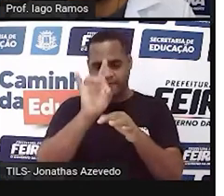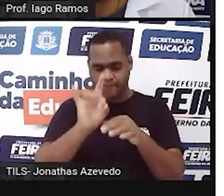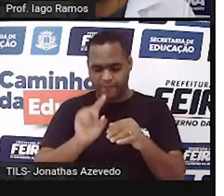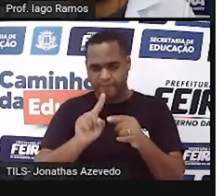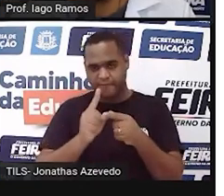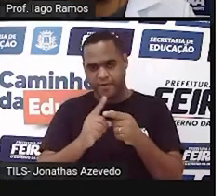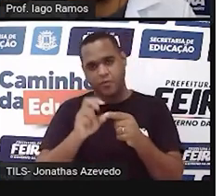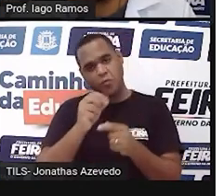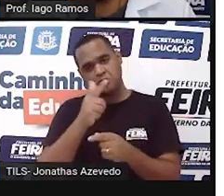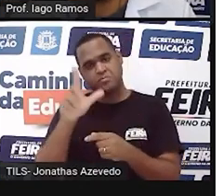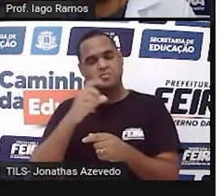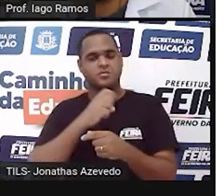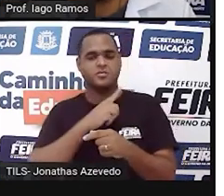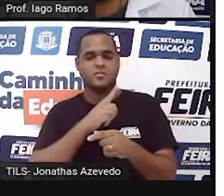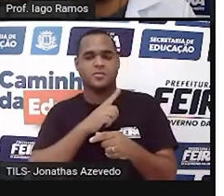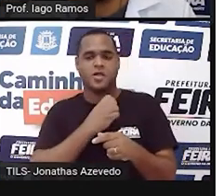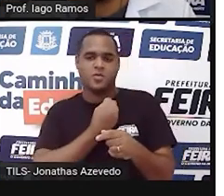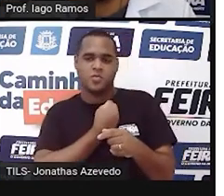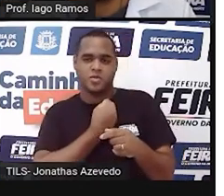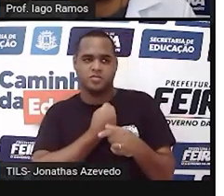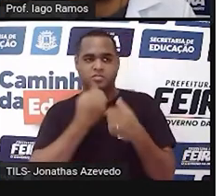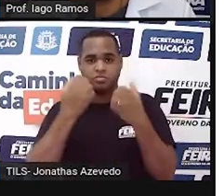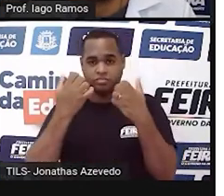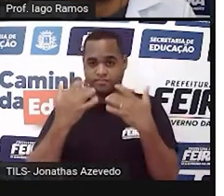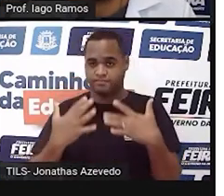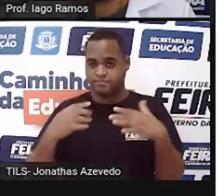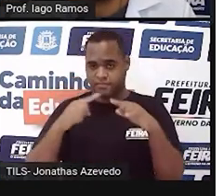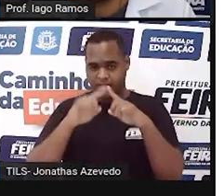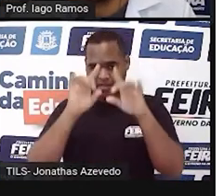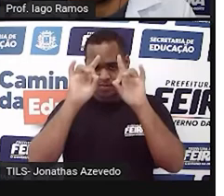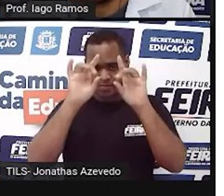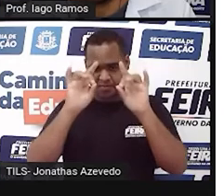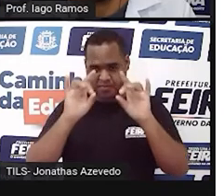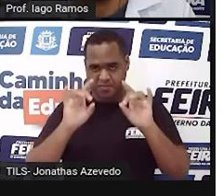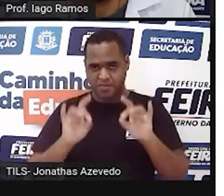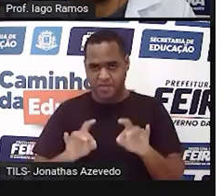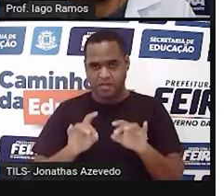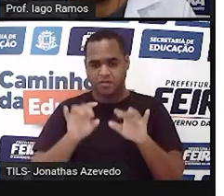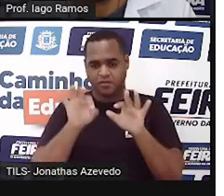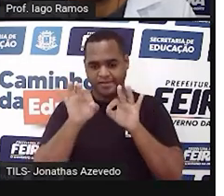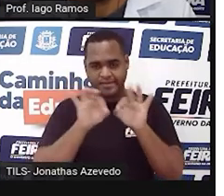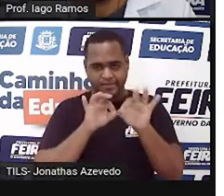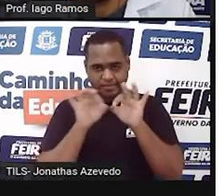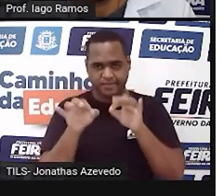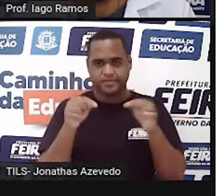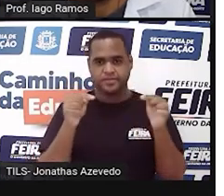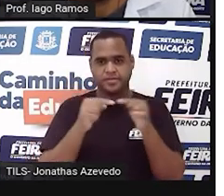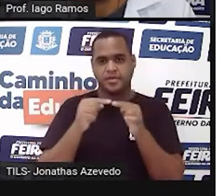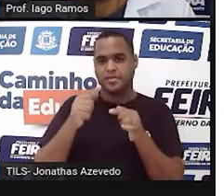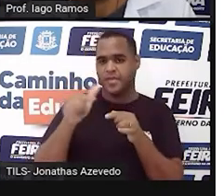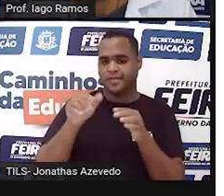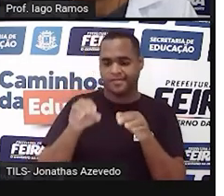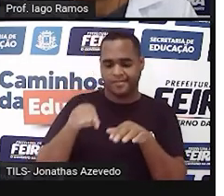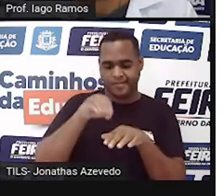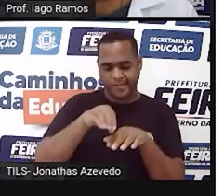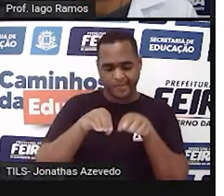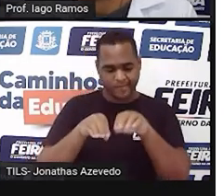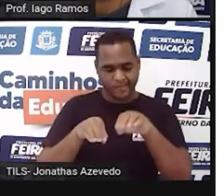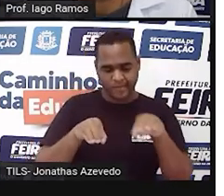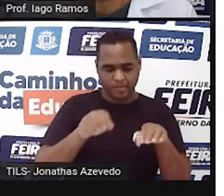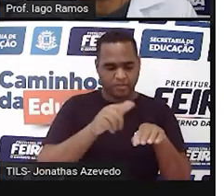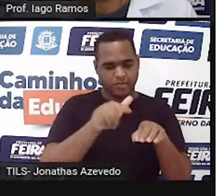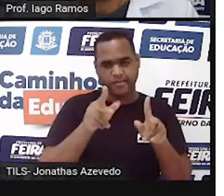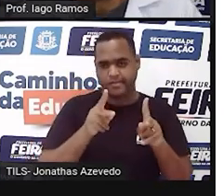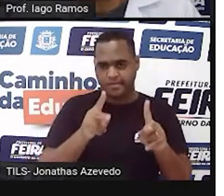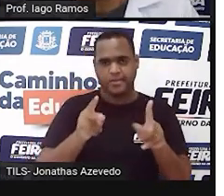algarismos, respeitando aqui a ordem de cada um. Os do meio, os da frente e assim sucessivamente.